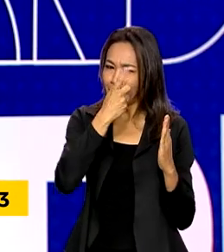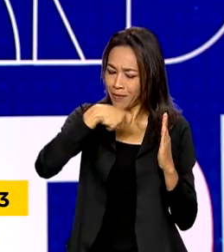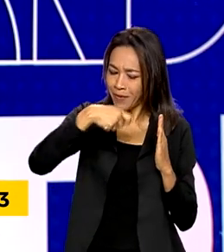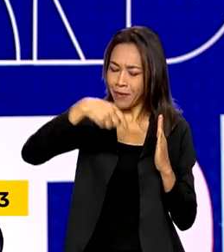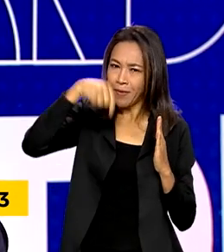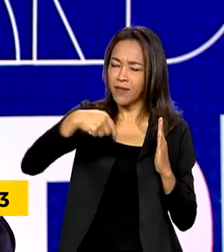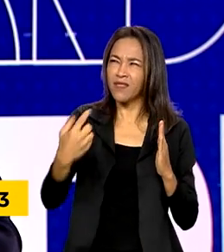desde o ano 2000.